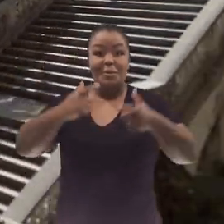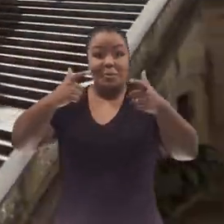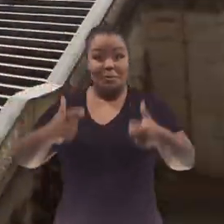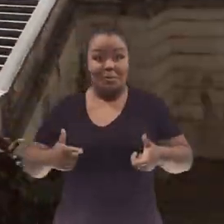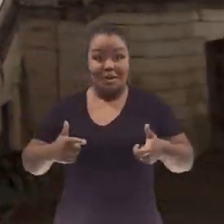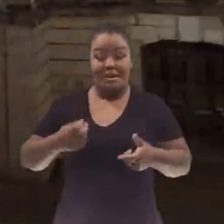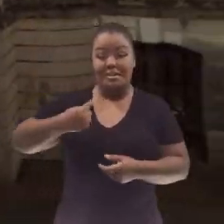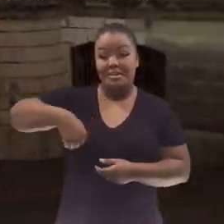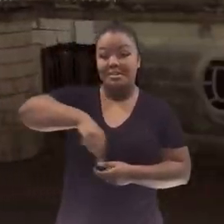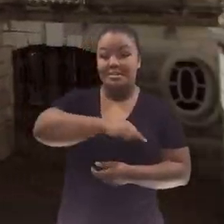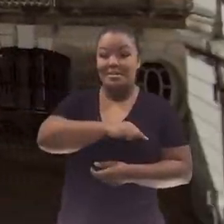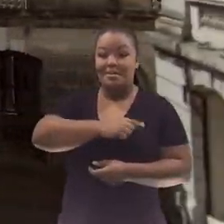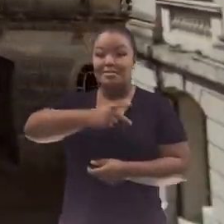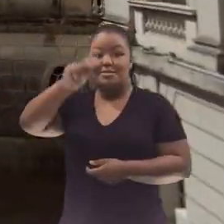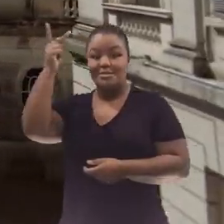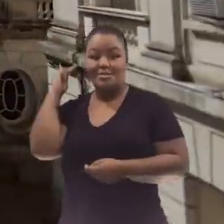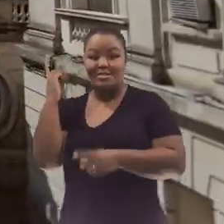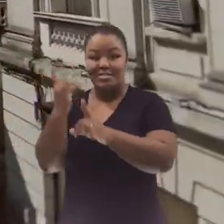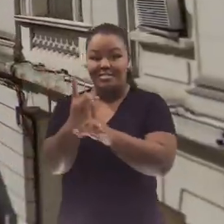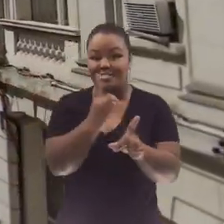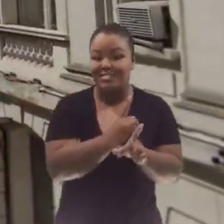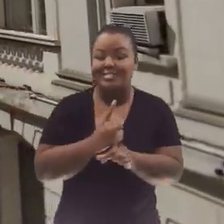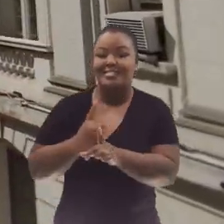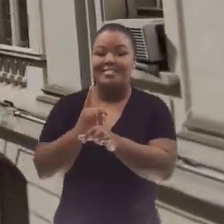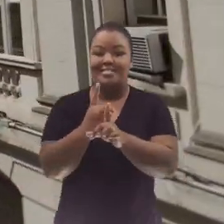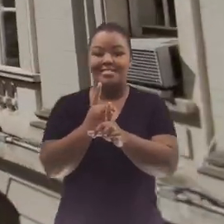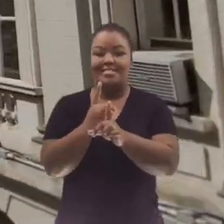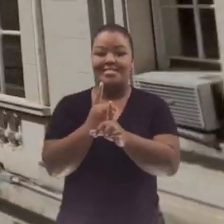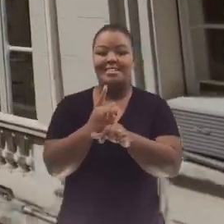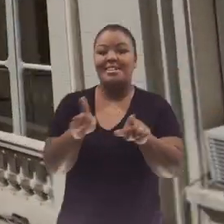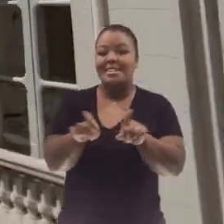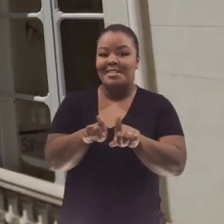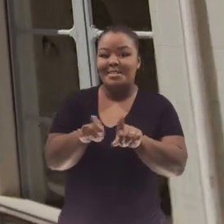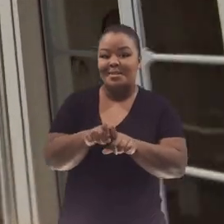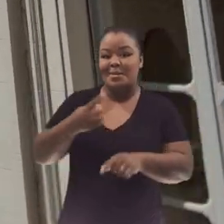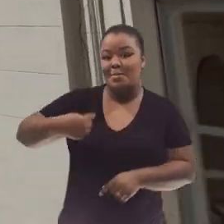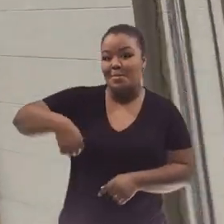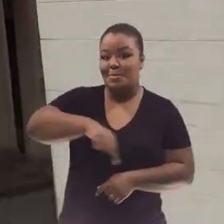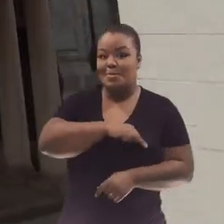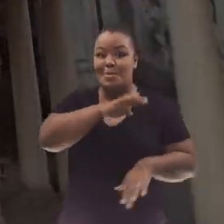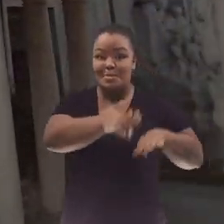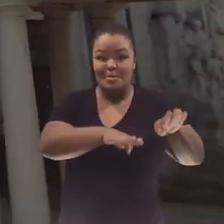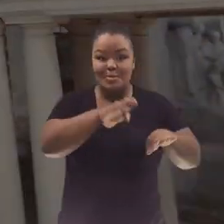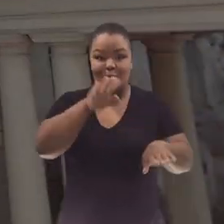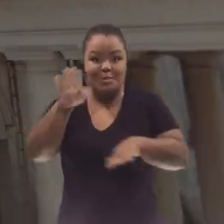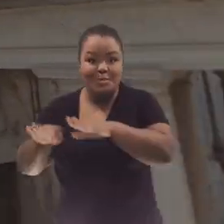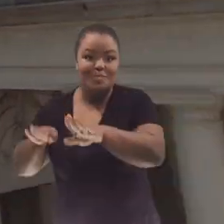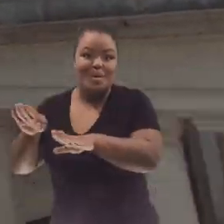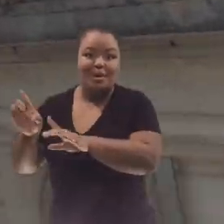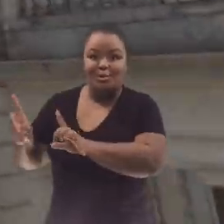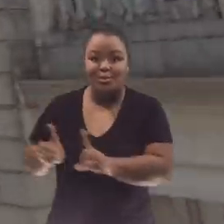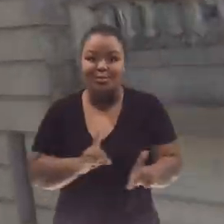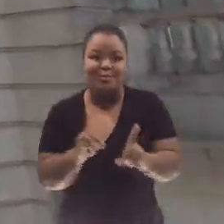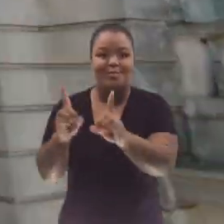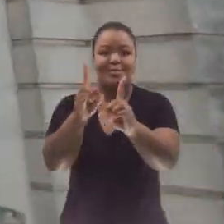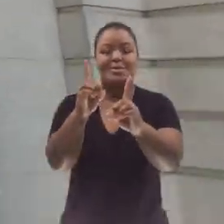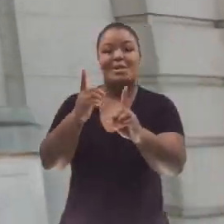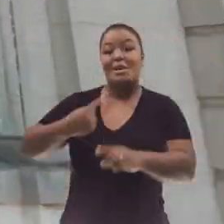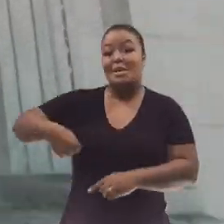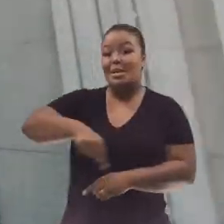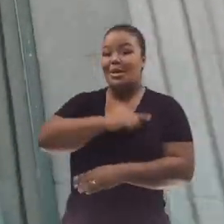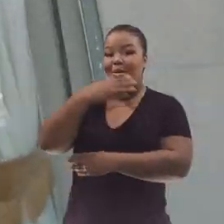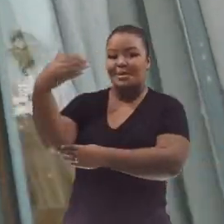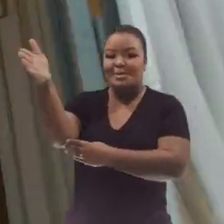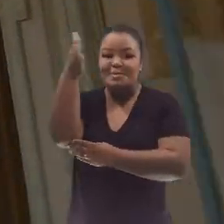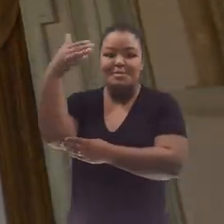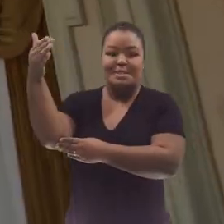É aqui que as nossas histórias se encontram. Que os nossos passos se cruzam. E que